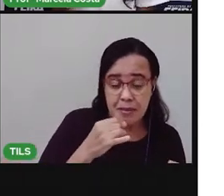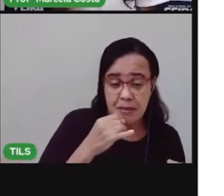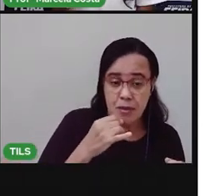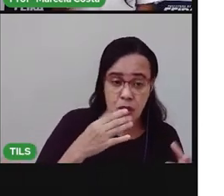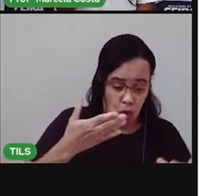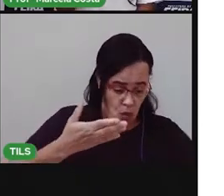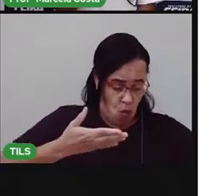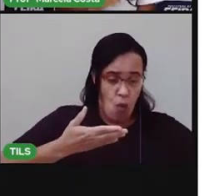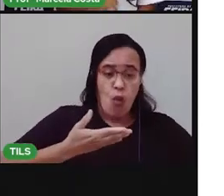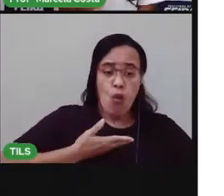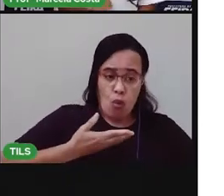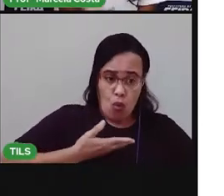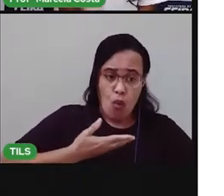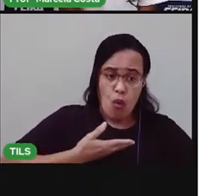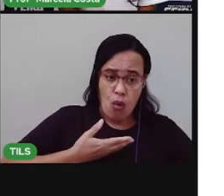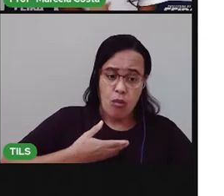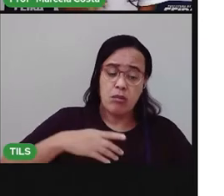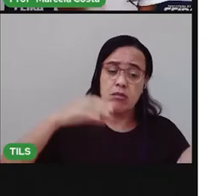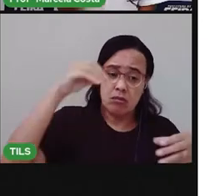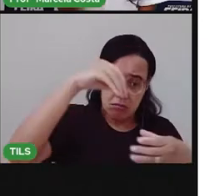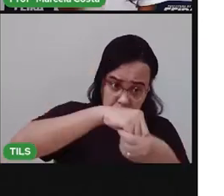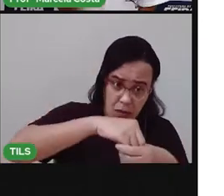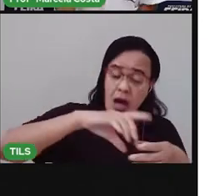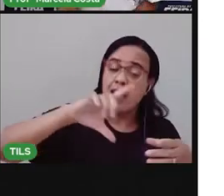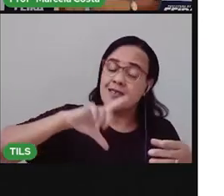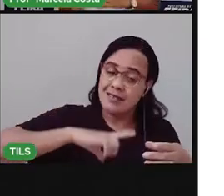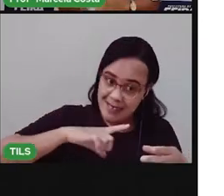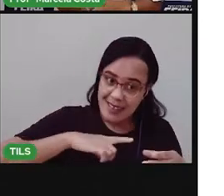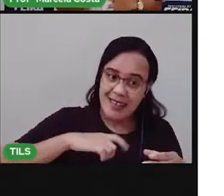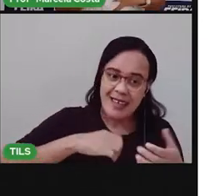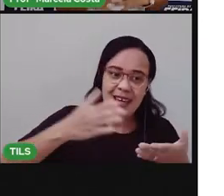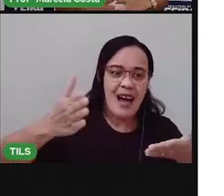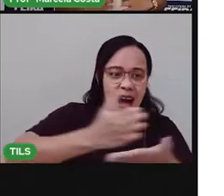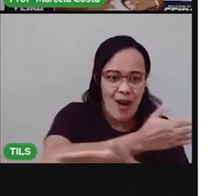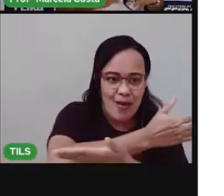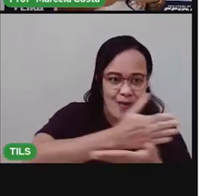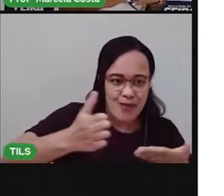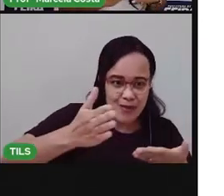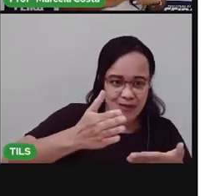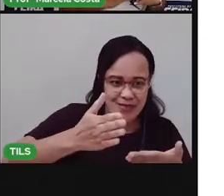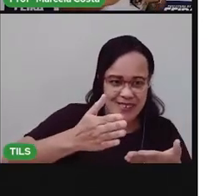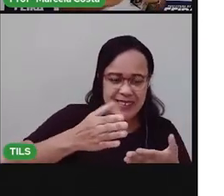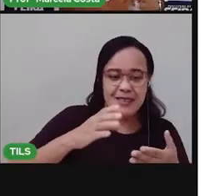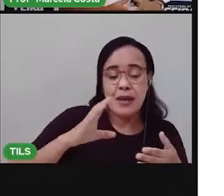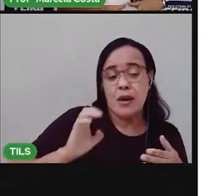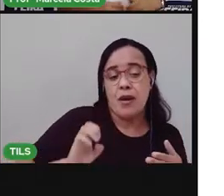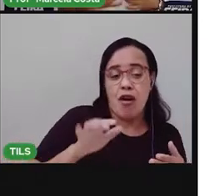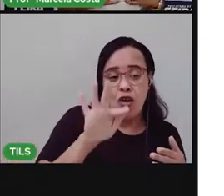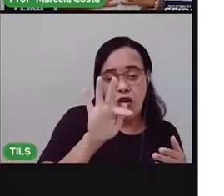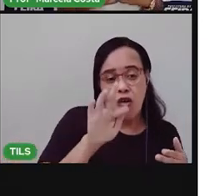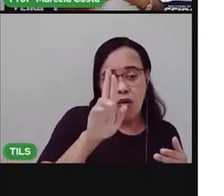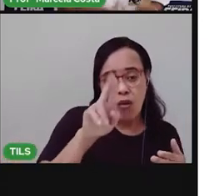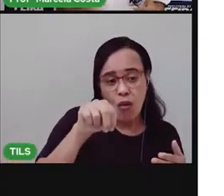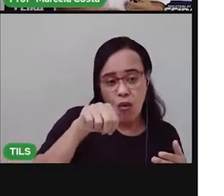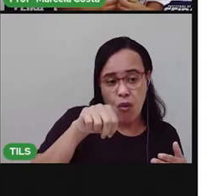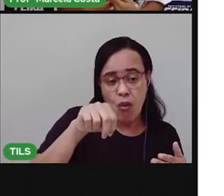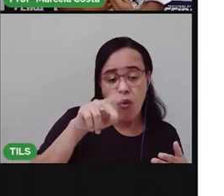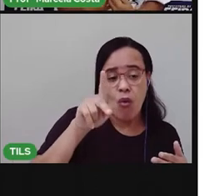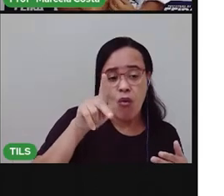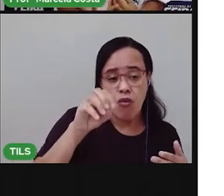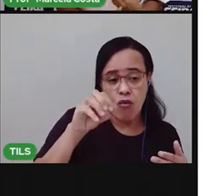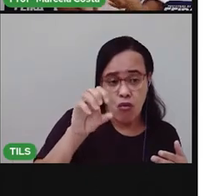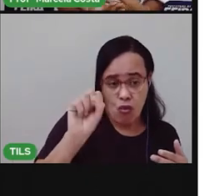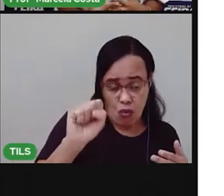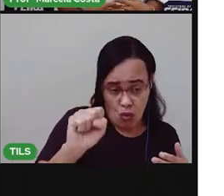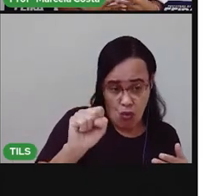tá fungos e bactérias bactérias eles podem ser tem uma função boa uma